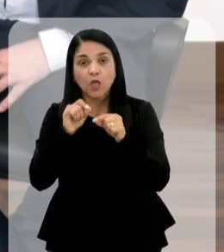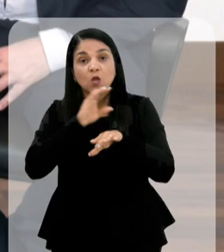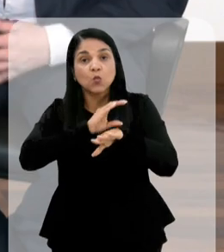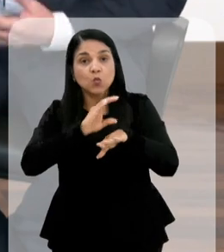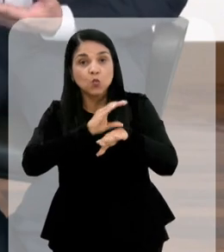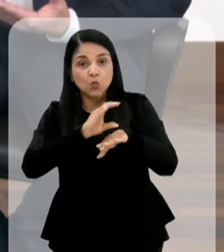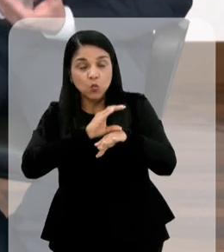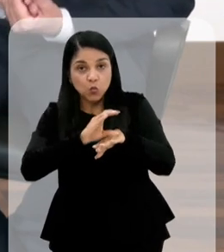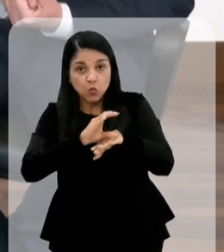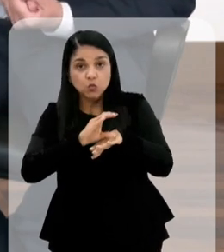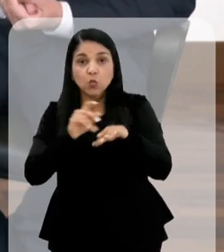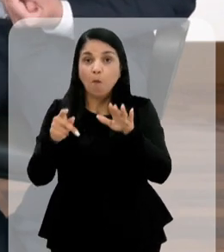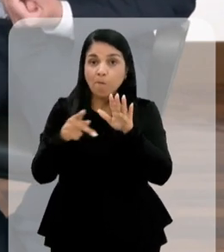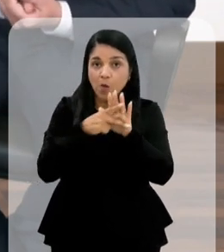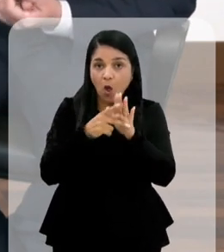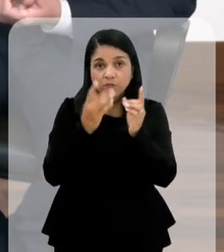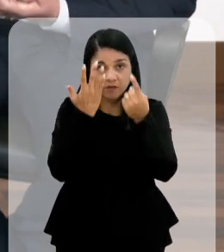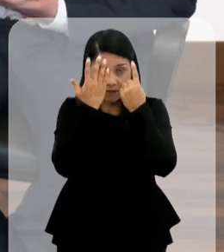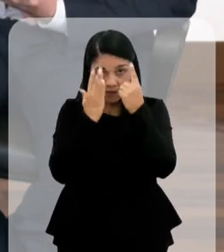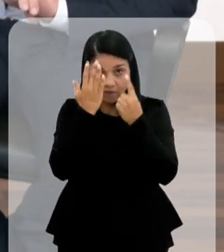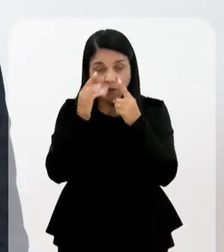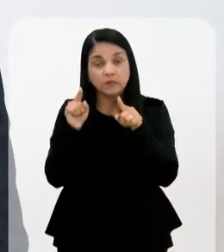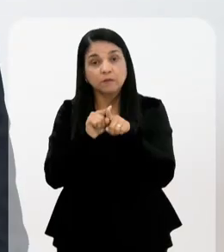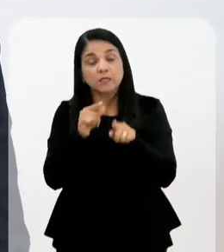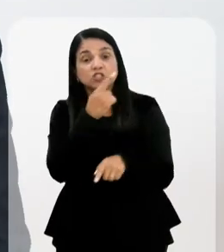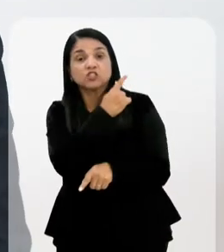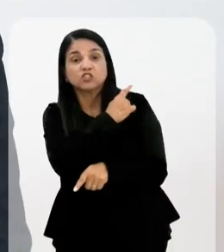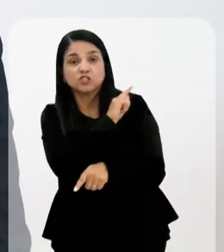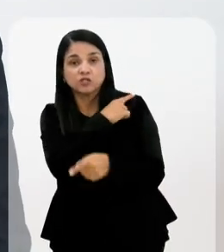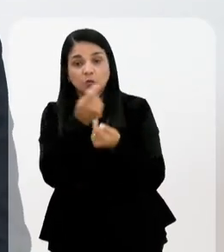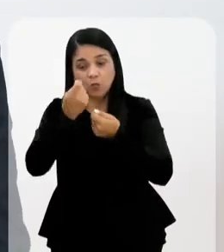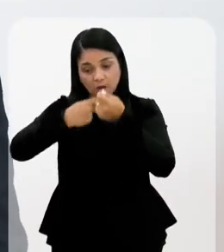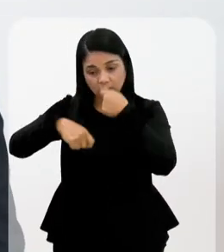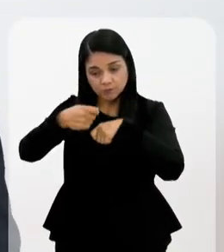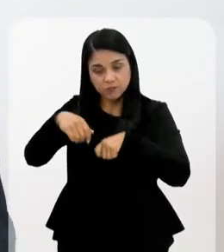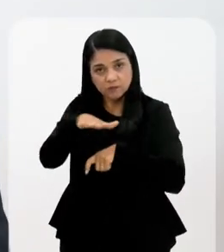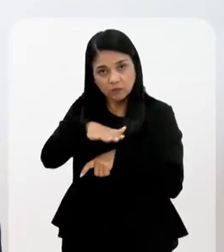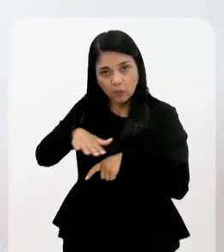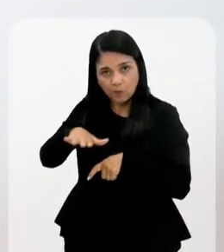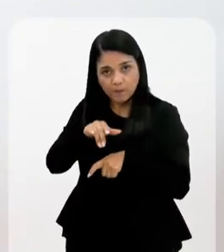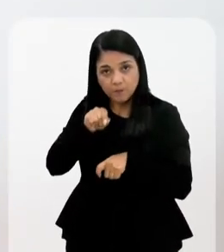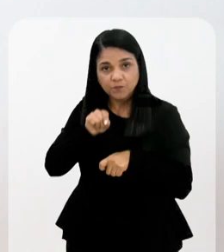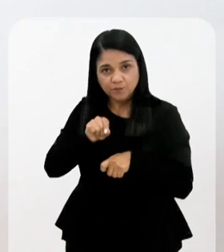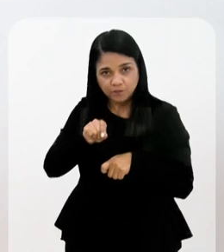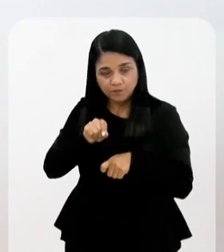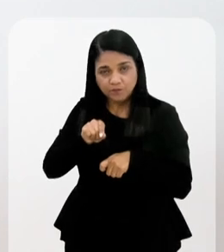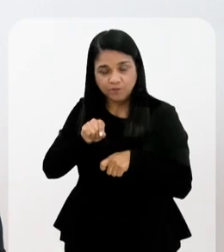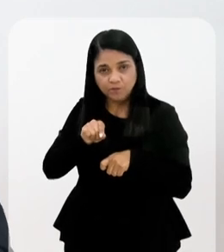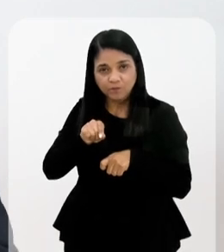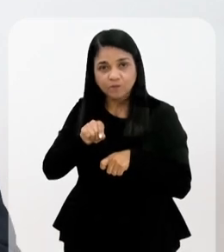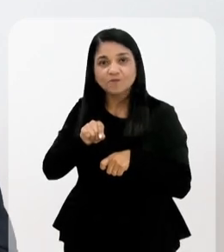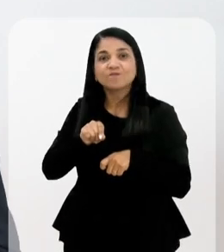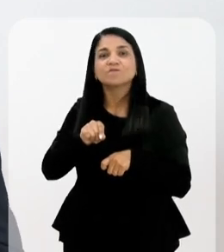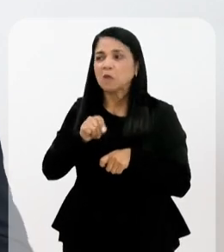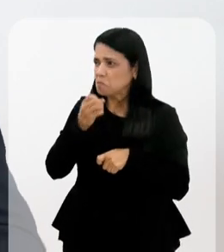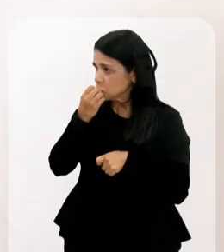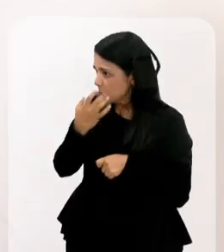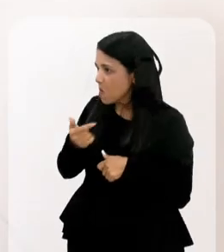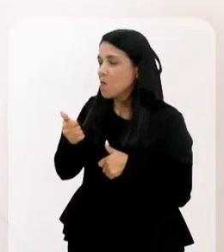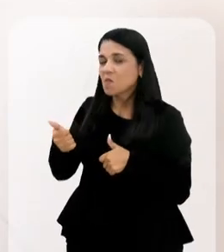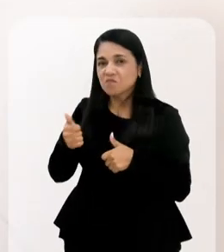quer fazer é um curso de aderecista de carnaval e um curso de gestão também na área de administrativa para